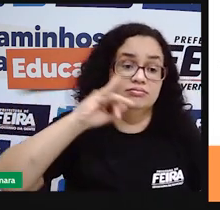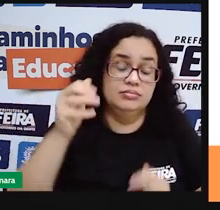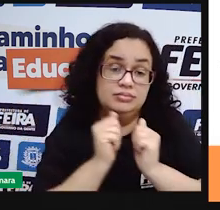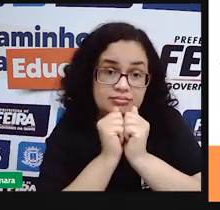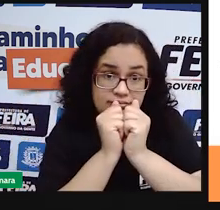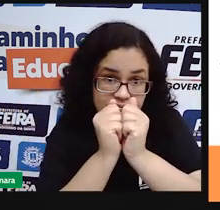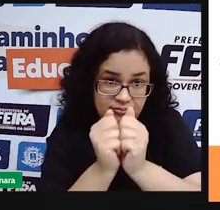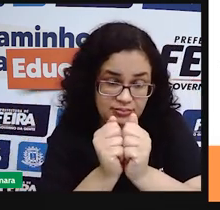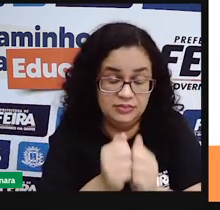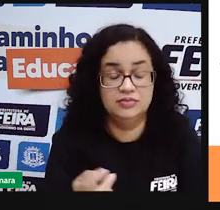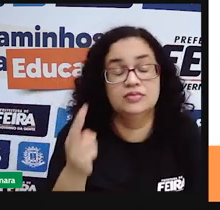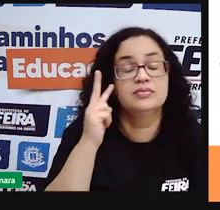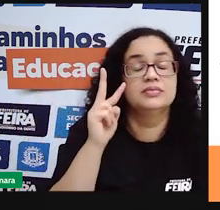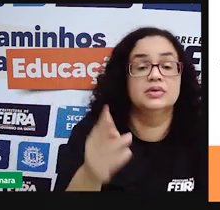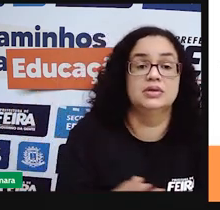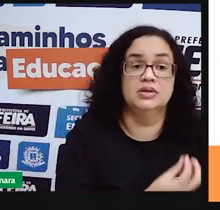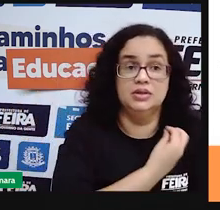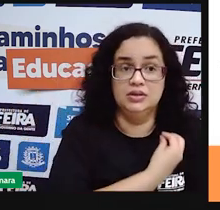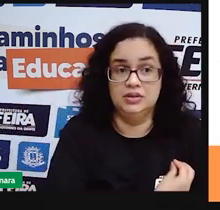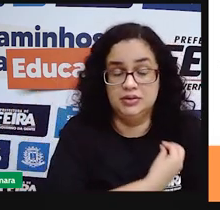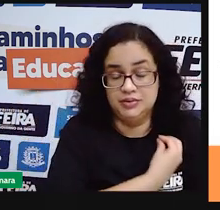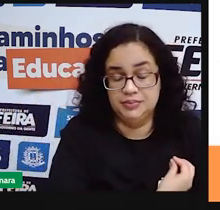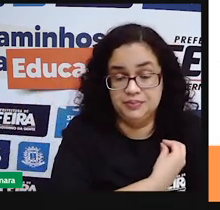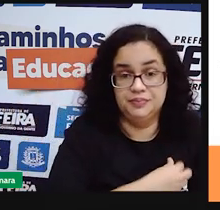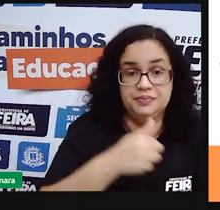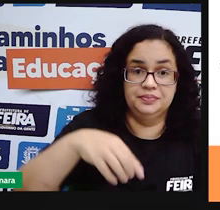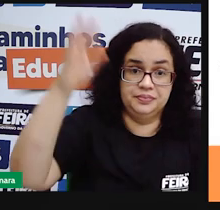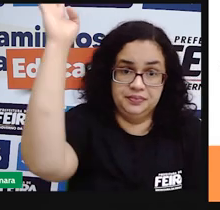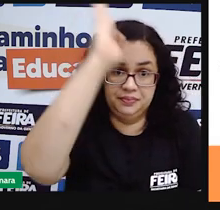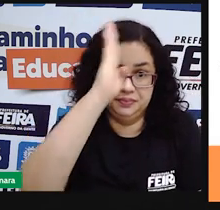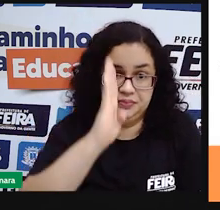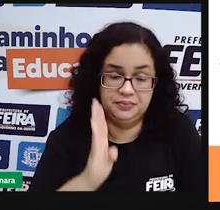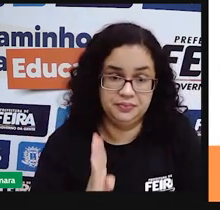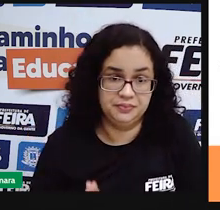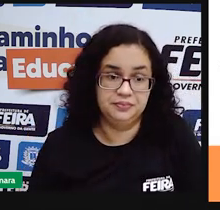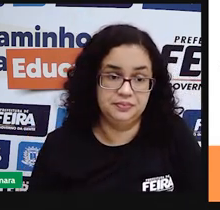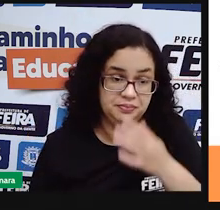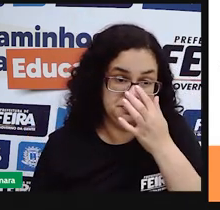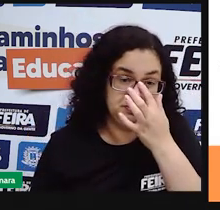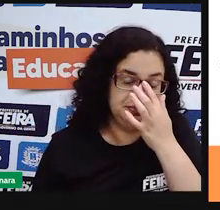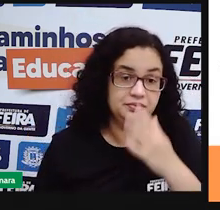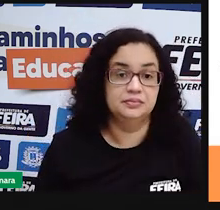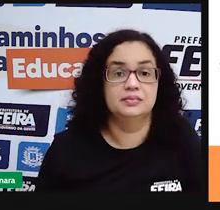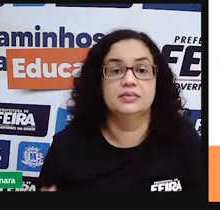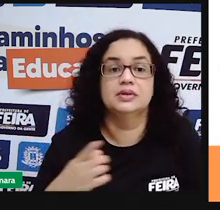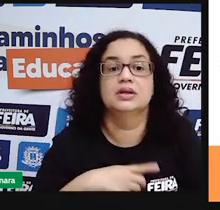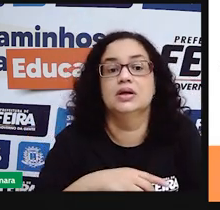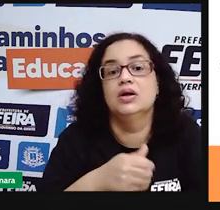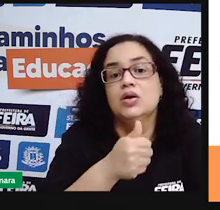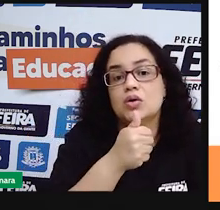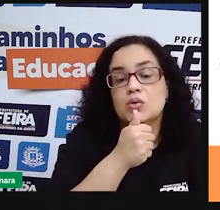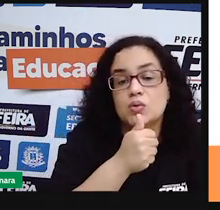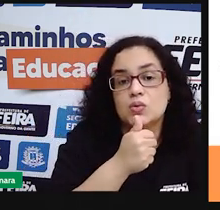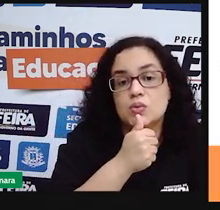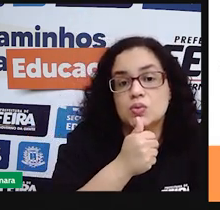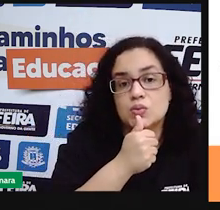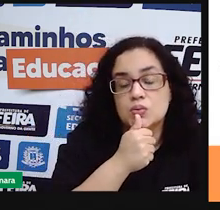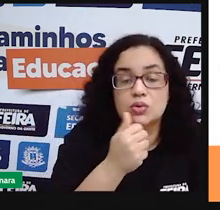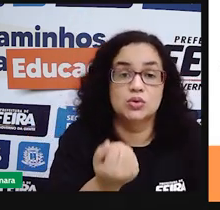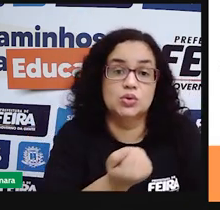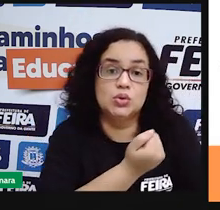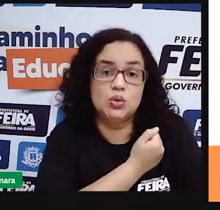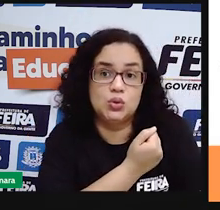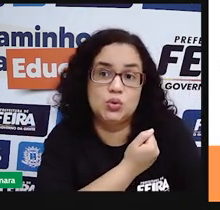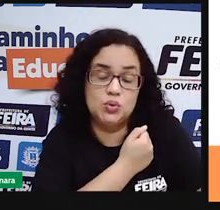de indígenas vivendo no Brasil. E aí mesmo ainda observando o número inicial